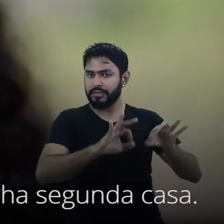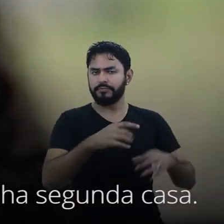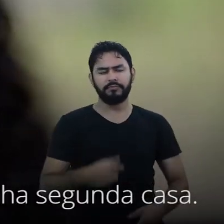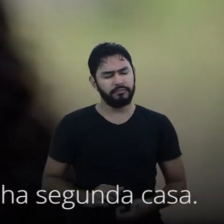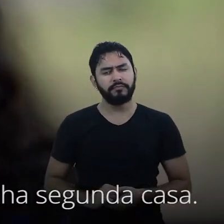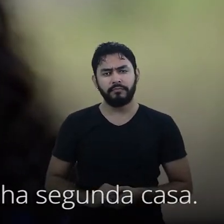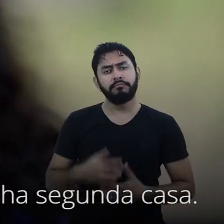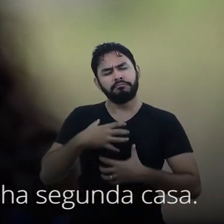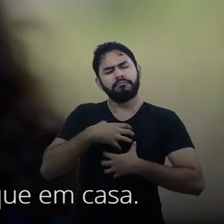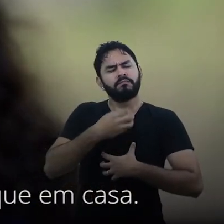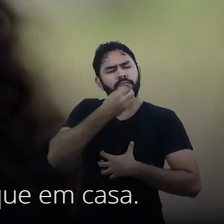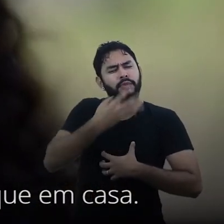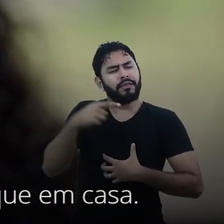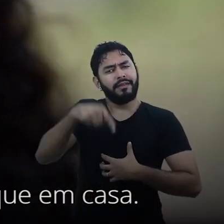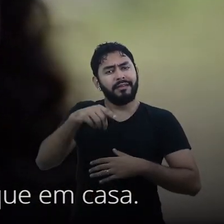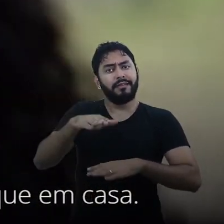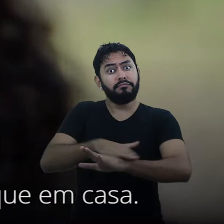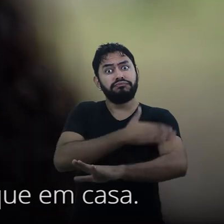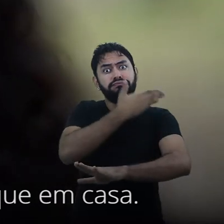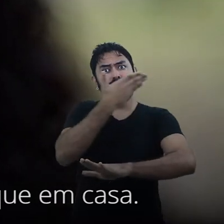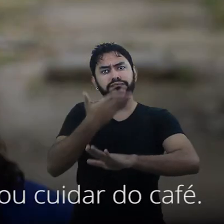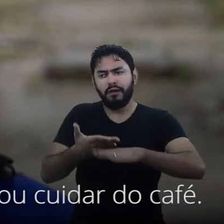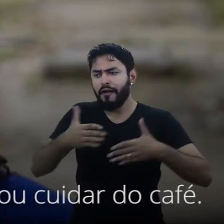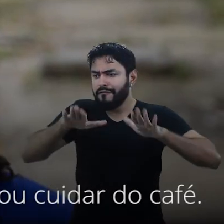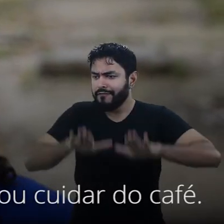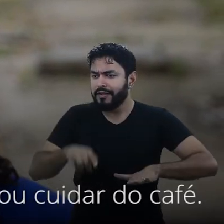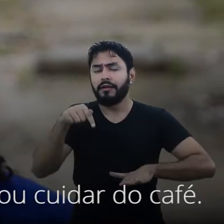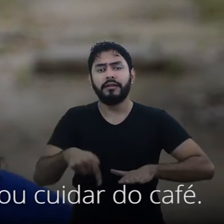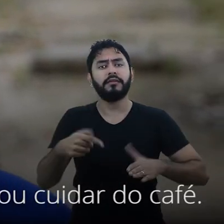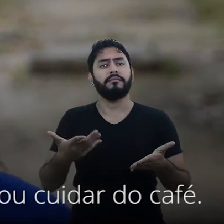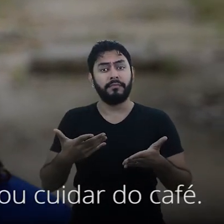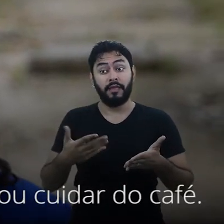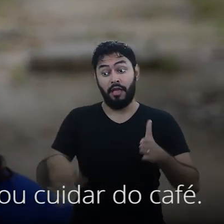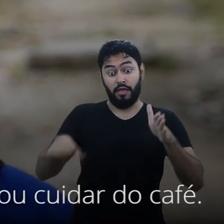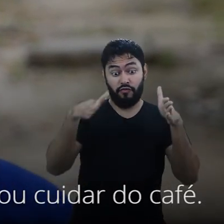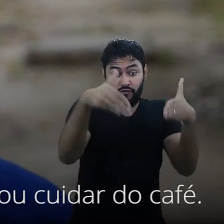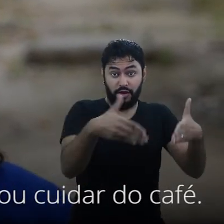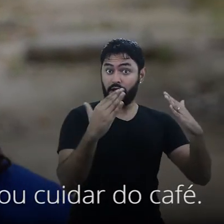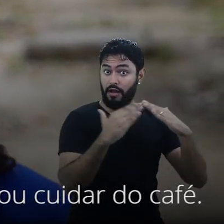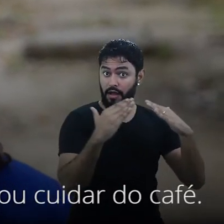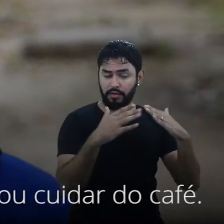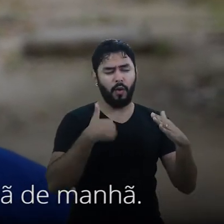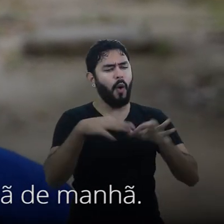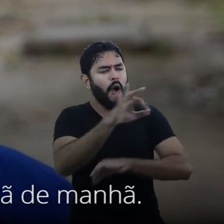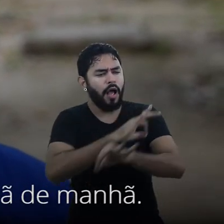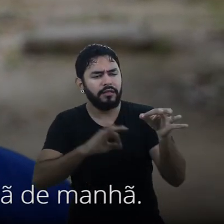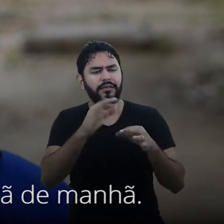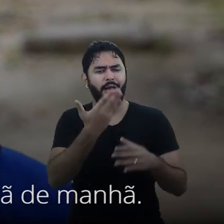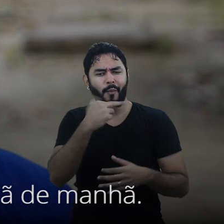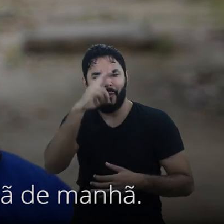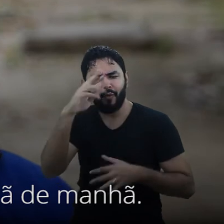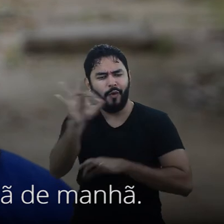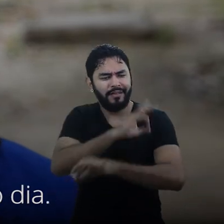muito bem aqui, aqui é minha segunda casa, eu passo mais o dia a dia aqui do que em casa. Eu chego em casa, eu vou cuidar em almoço, eu vou cuidar no café, para deixar tudo